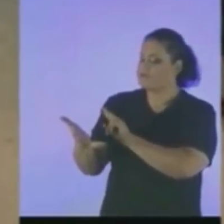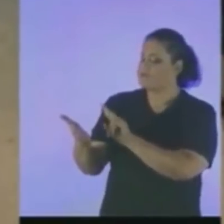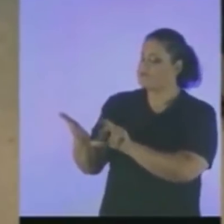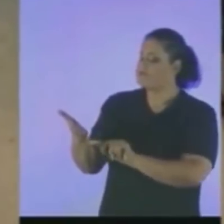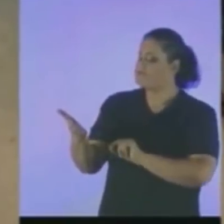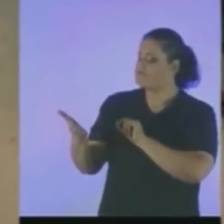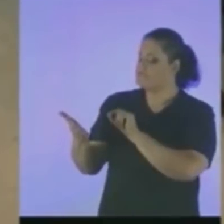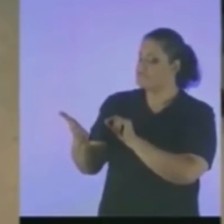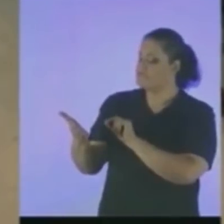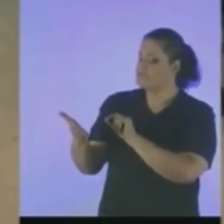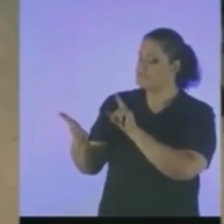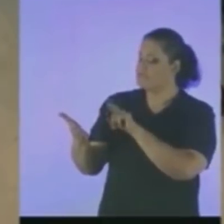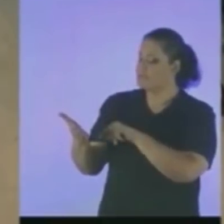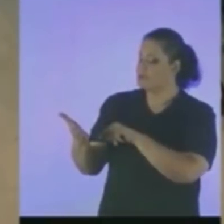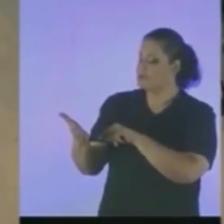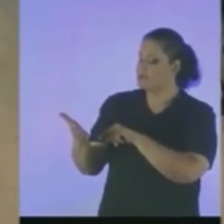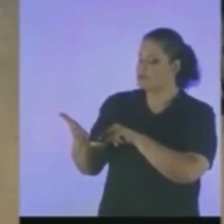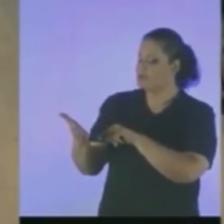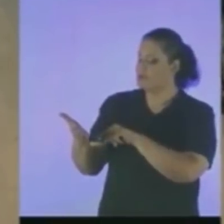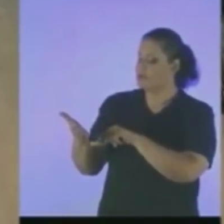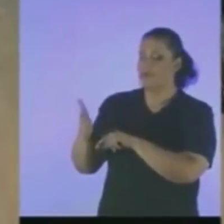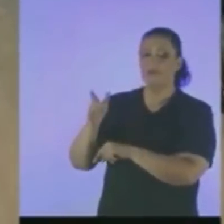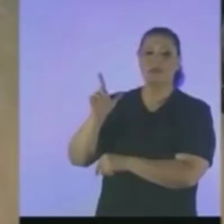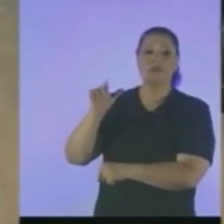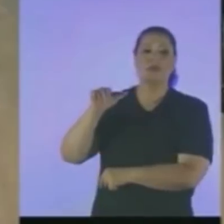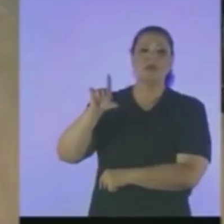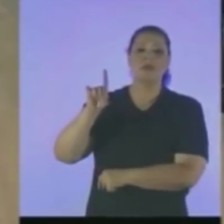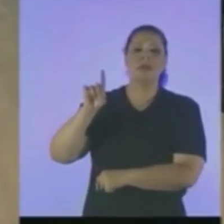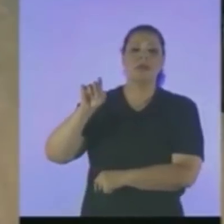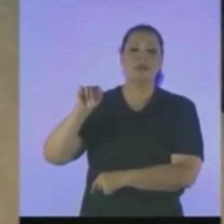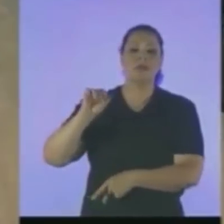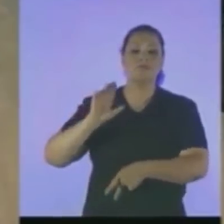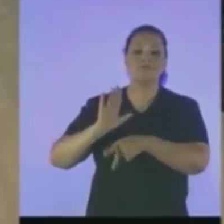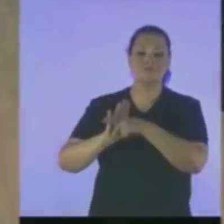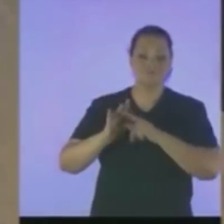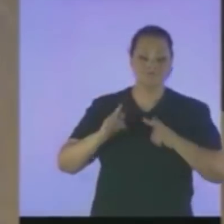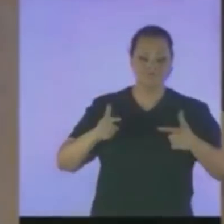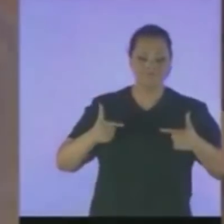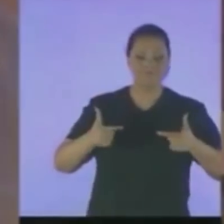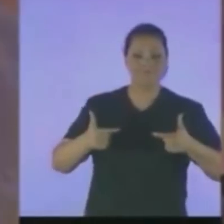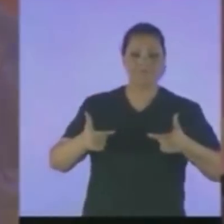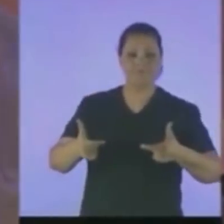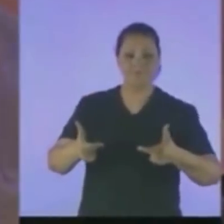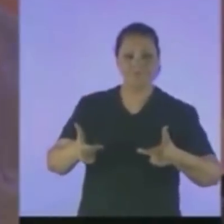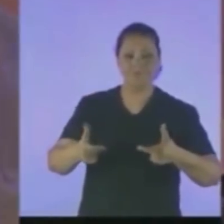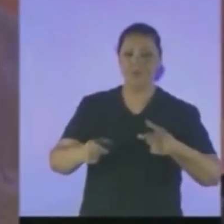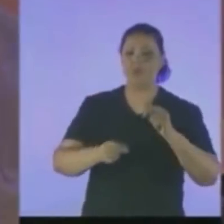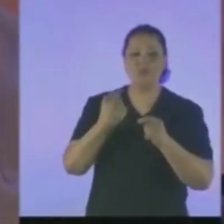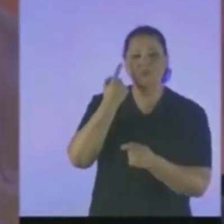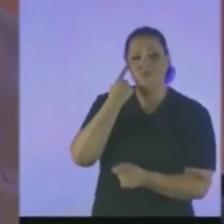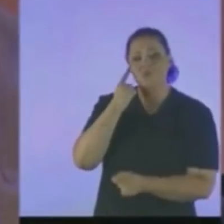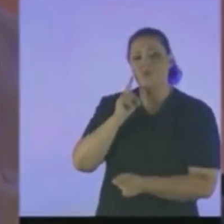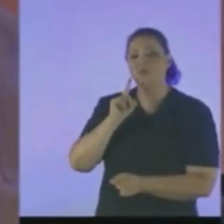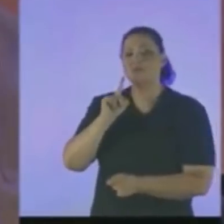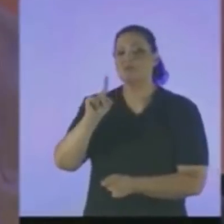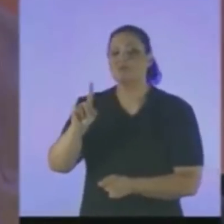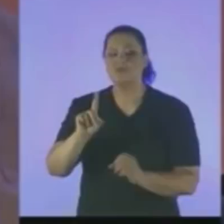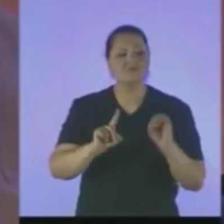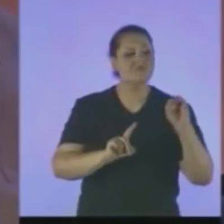como a Lenda da Guerra E narra que um dia a suprema